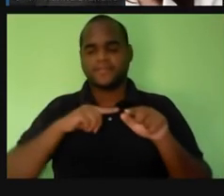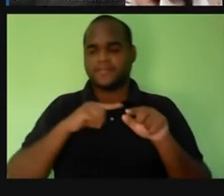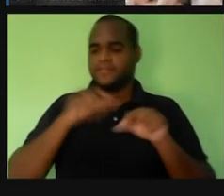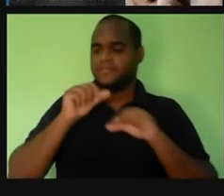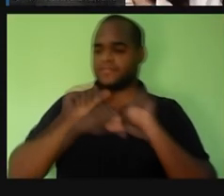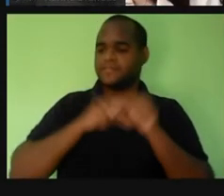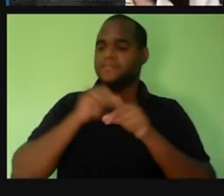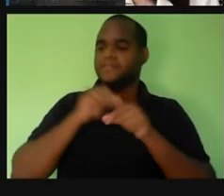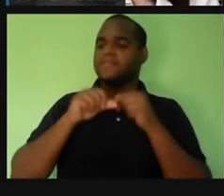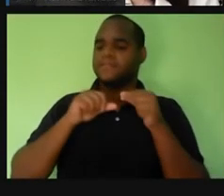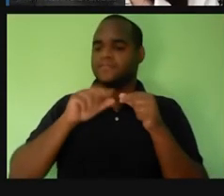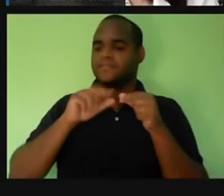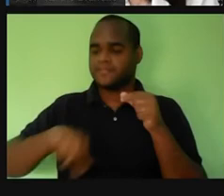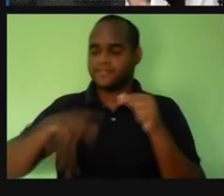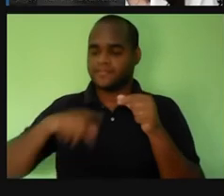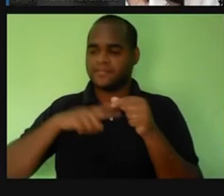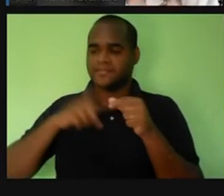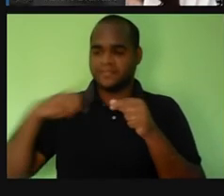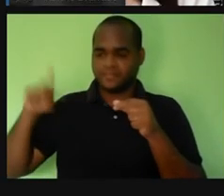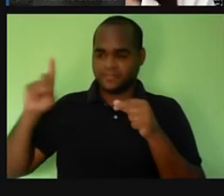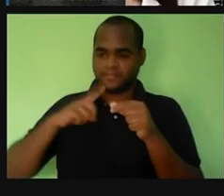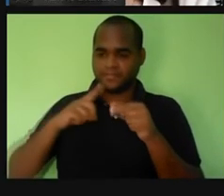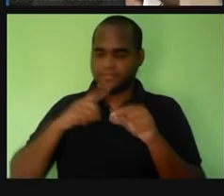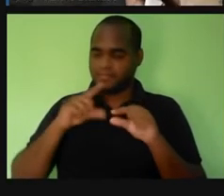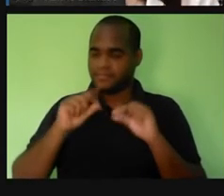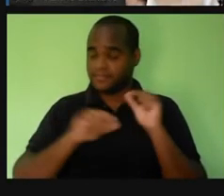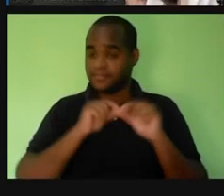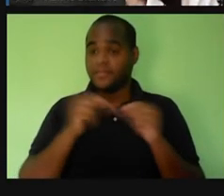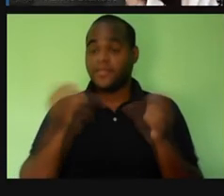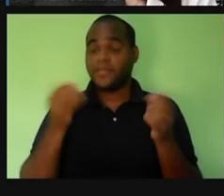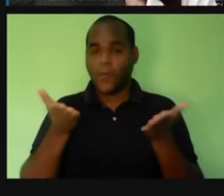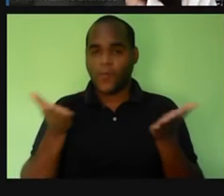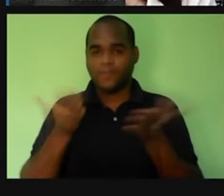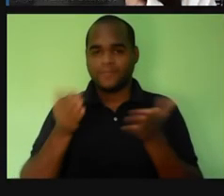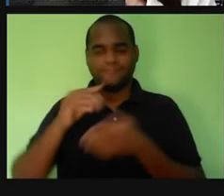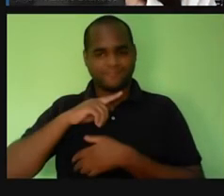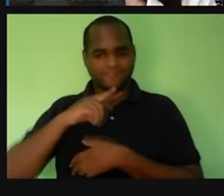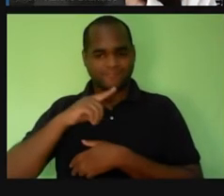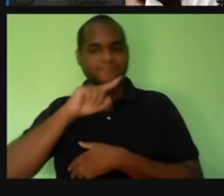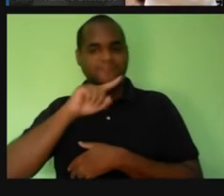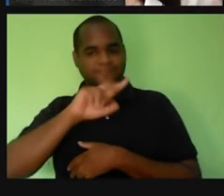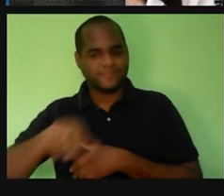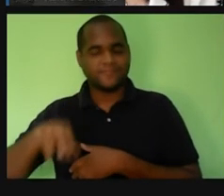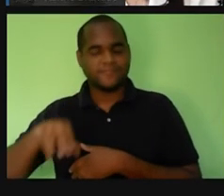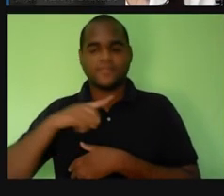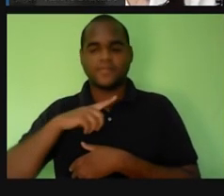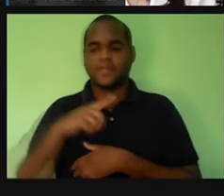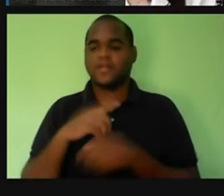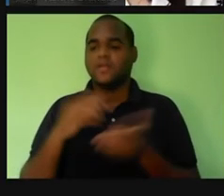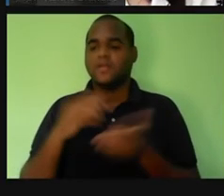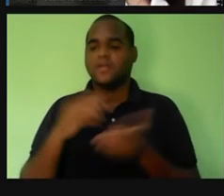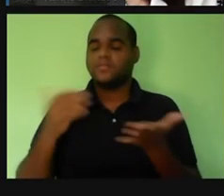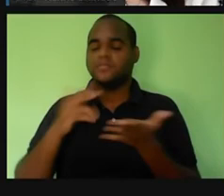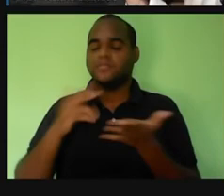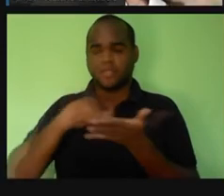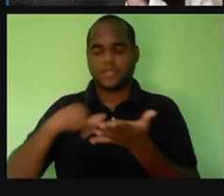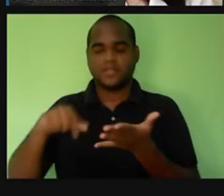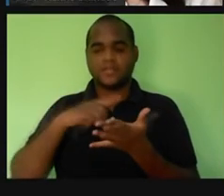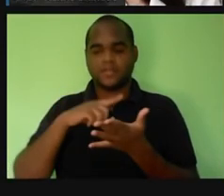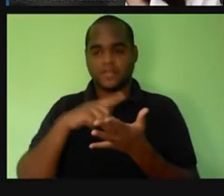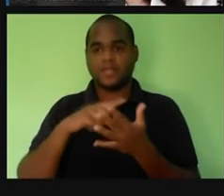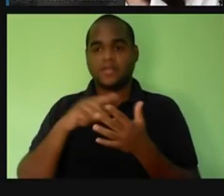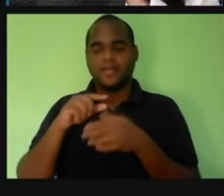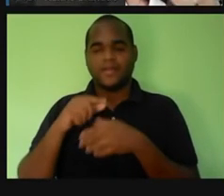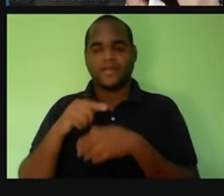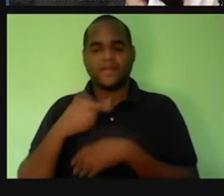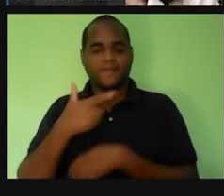-vacina lá atrás, né? E hoje em dia, nós vemos esse mesmo movimento anti-vacina, só que hoje já não cabe mais, gente. Hoje a gente